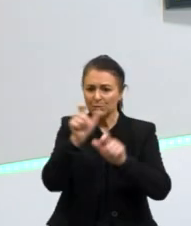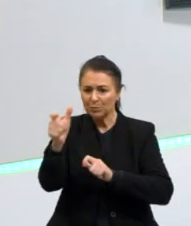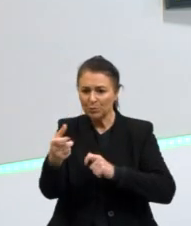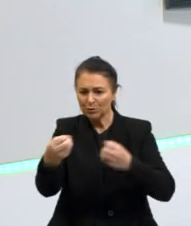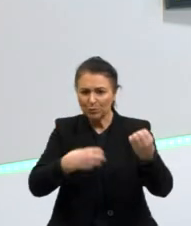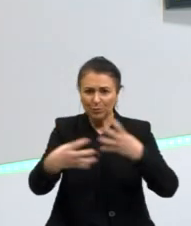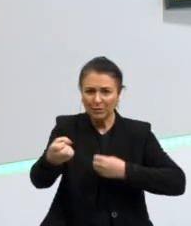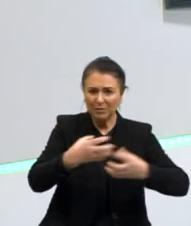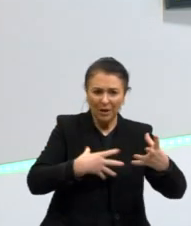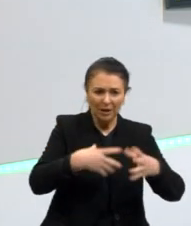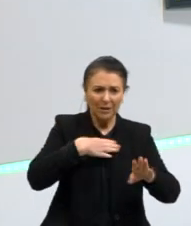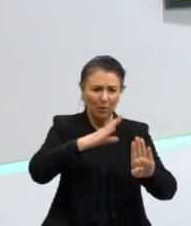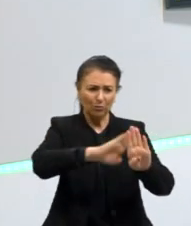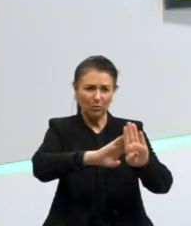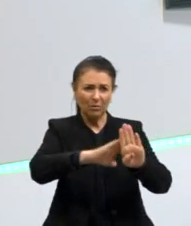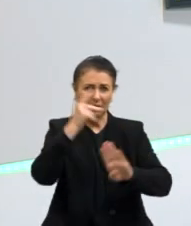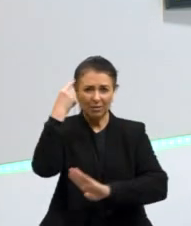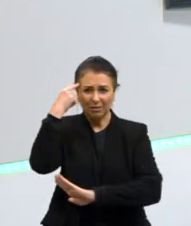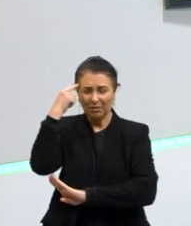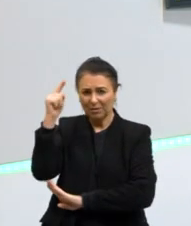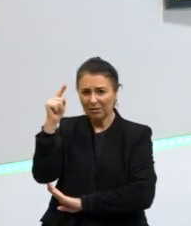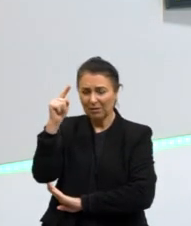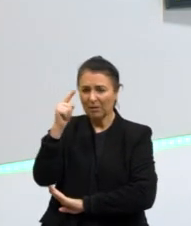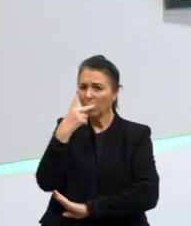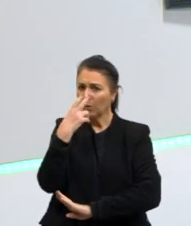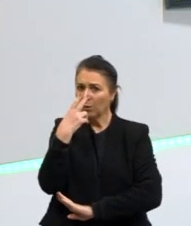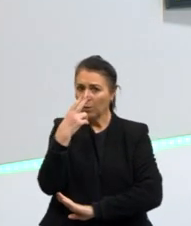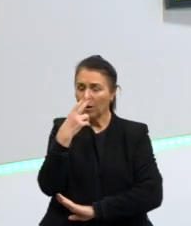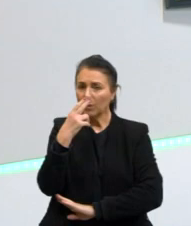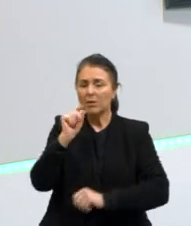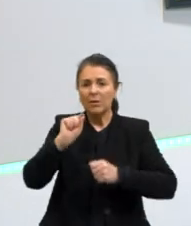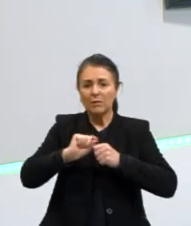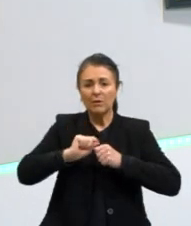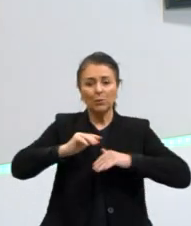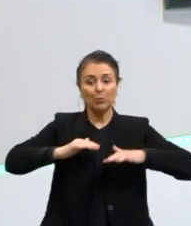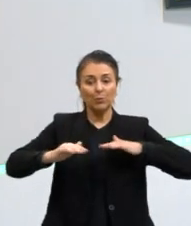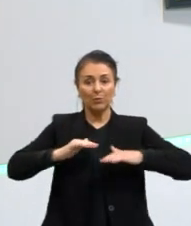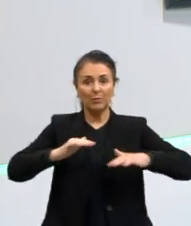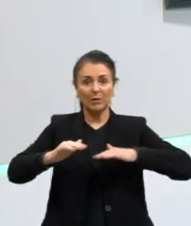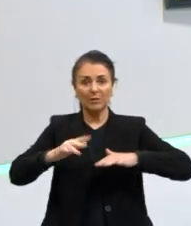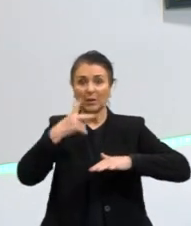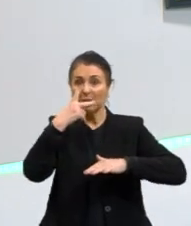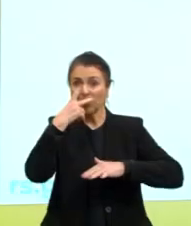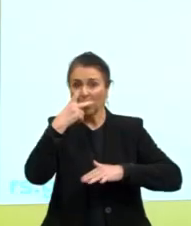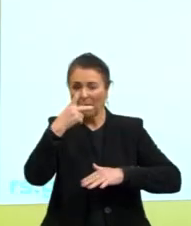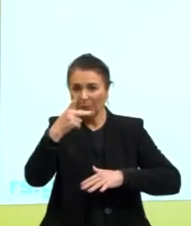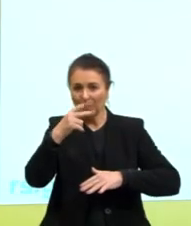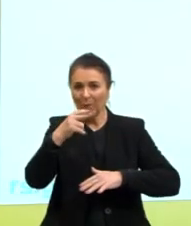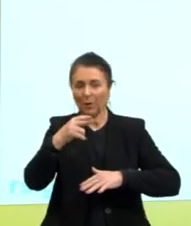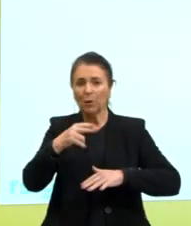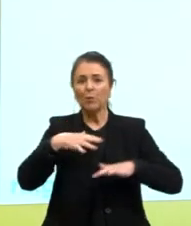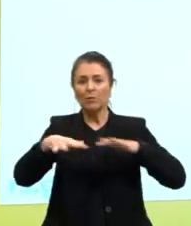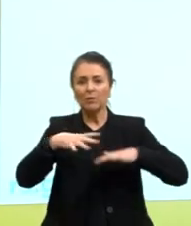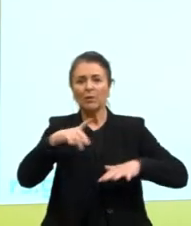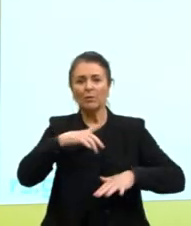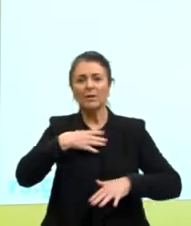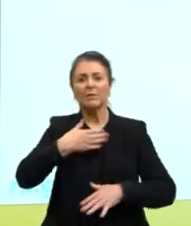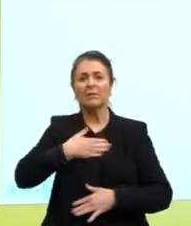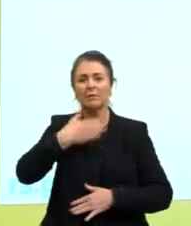com ideais comuns e gerar movimentos como a primavera árabe, por exemplo.